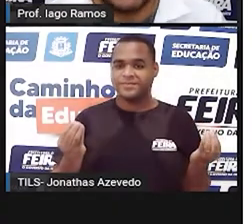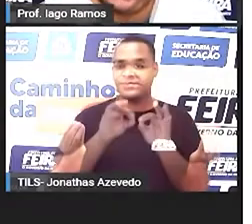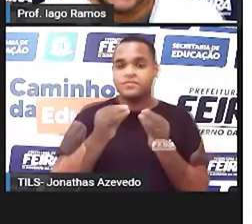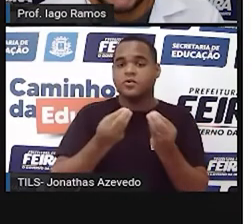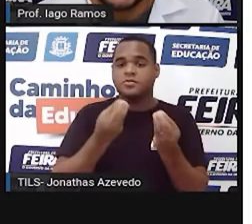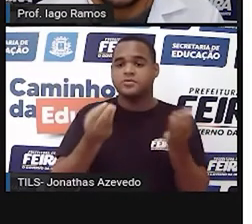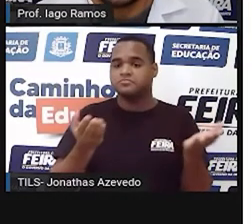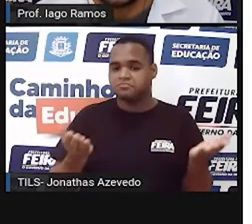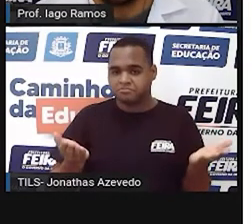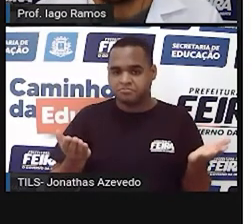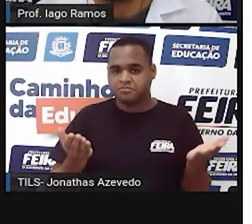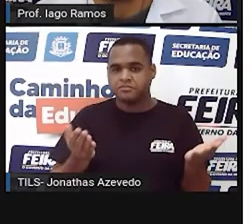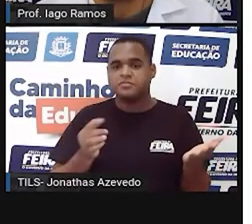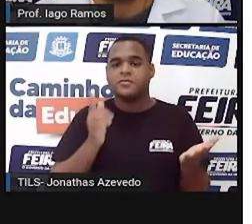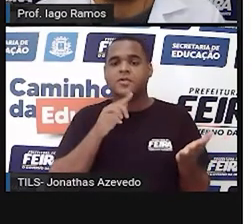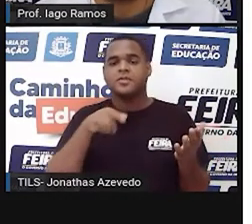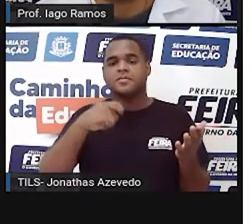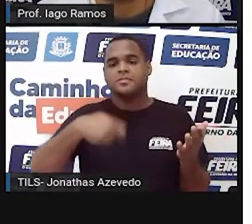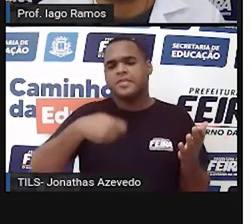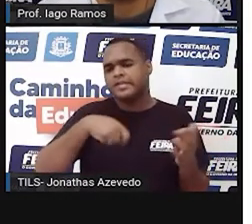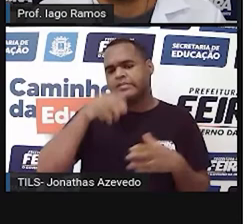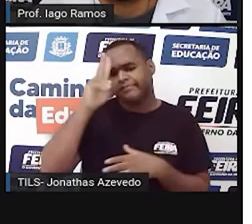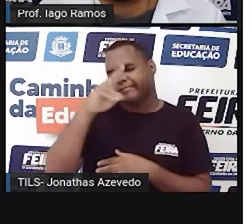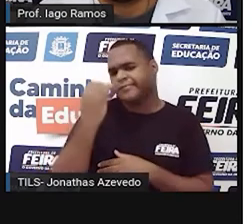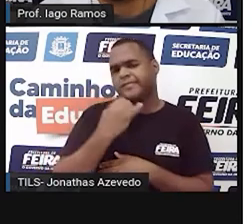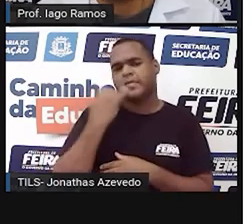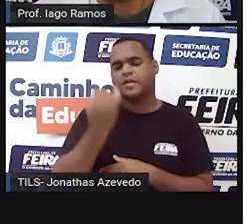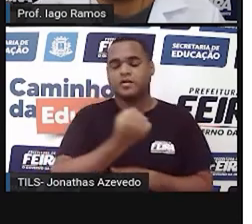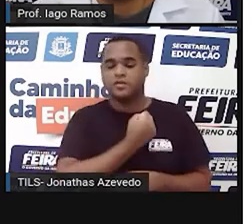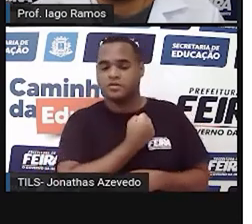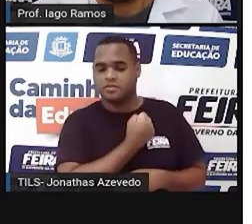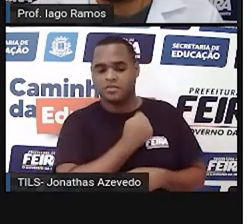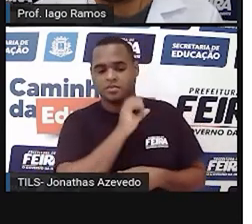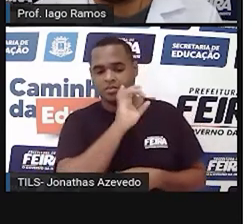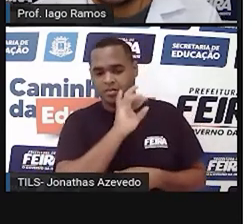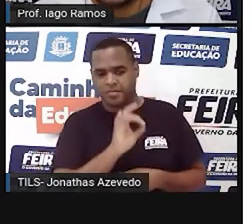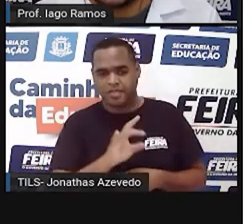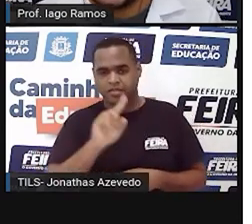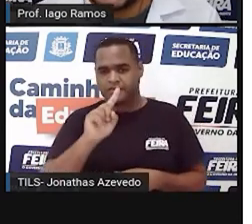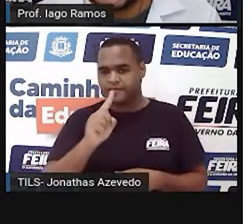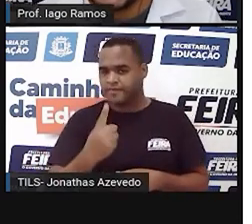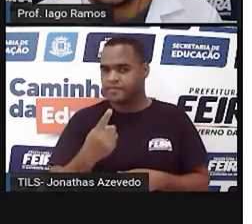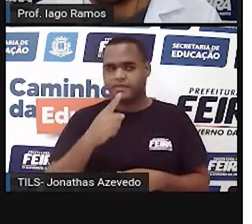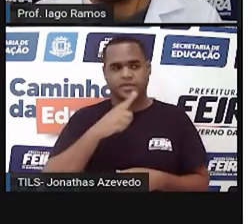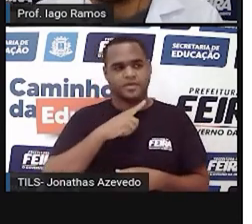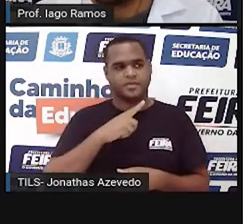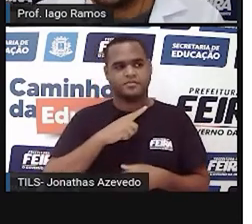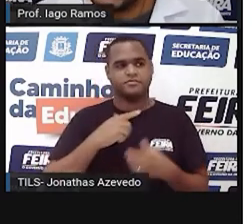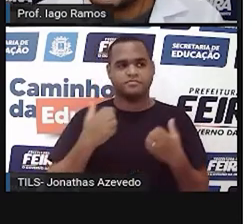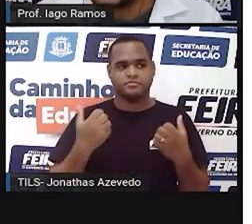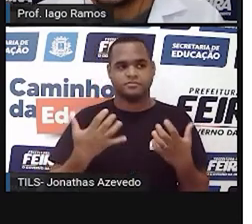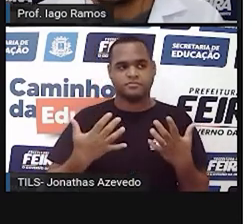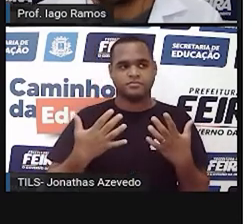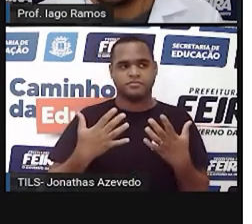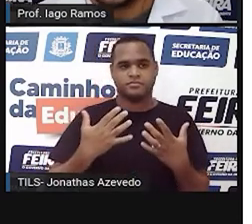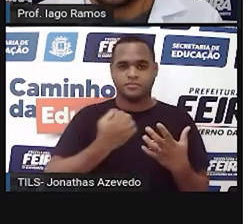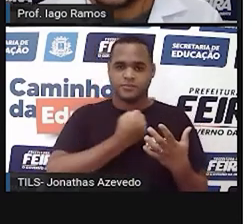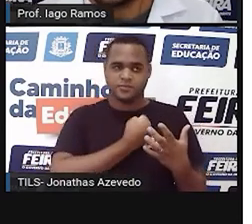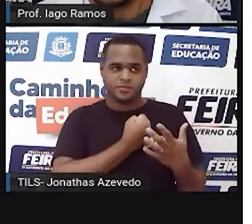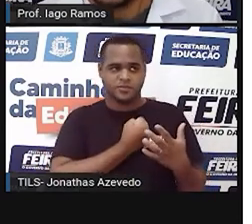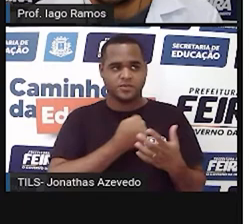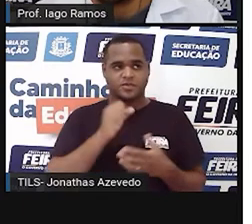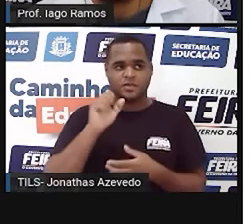forma. E a gente precisa lembrar que esses números aí são números decimais, são números que têm